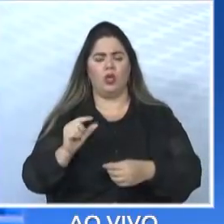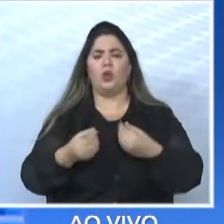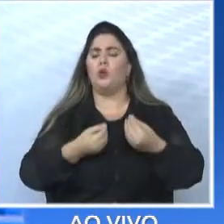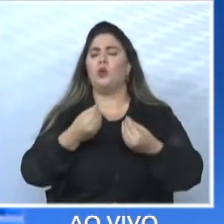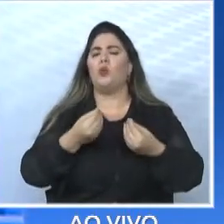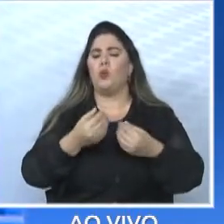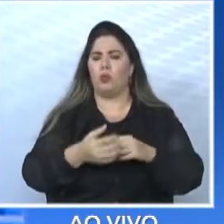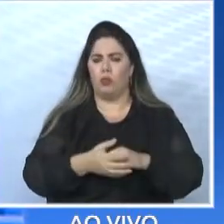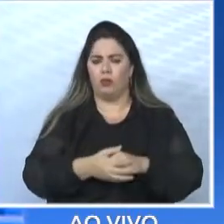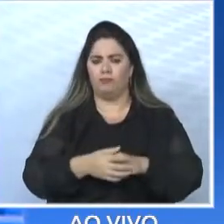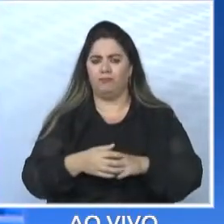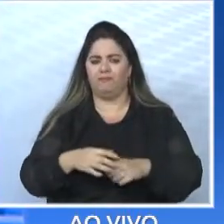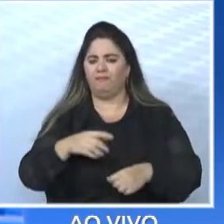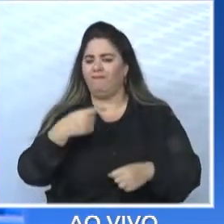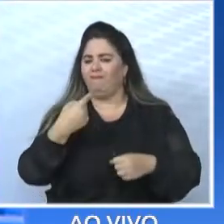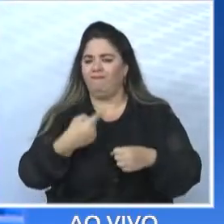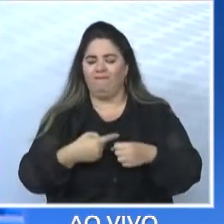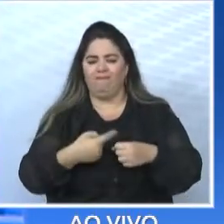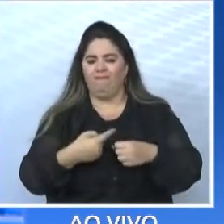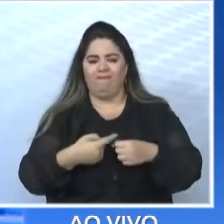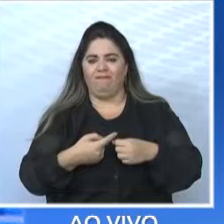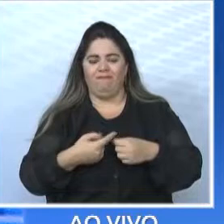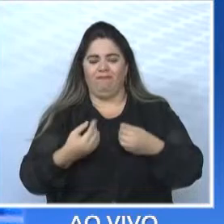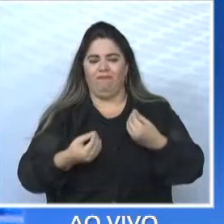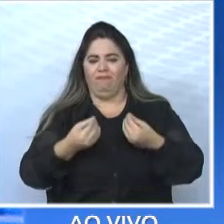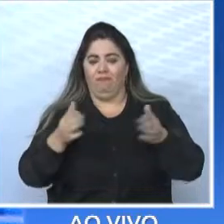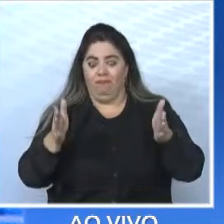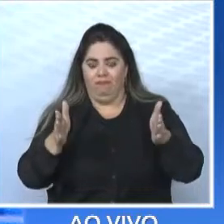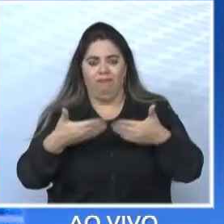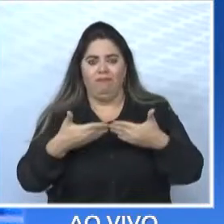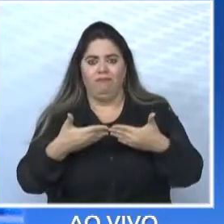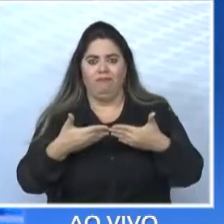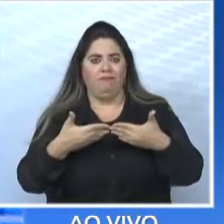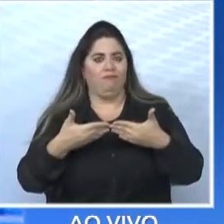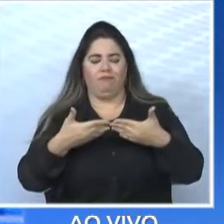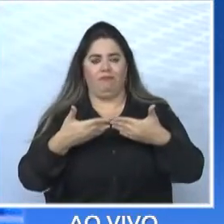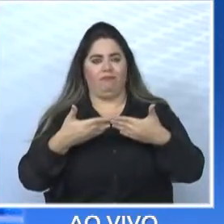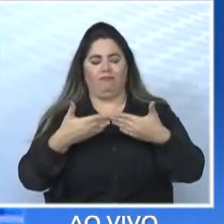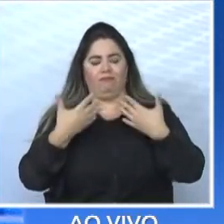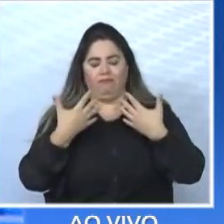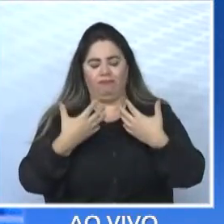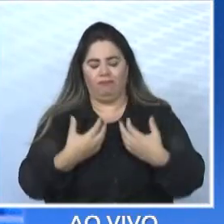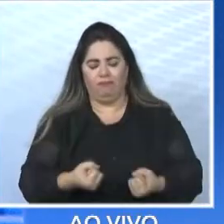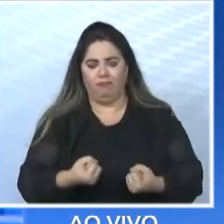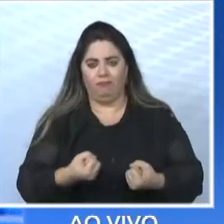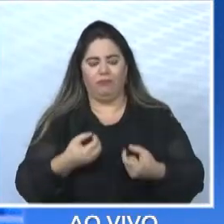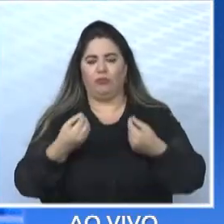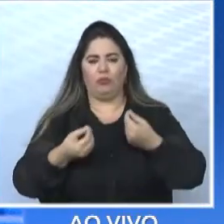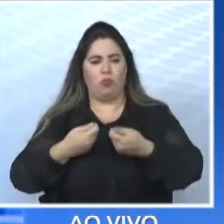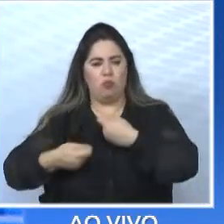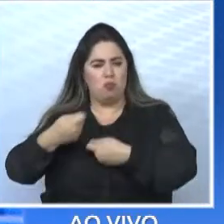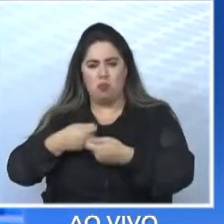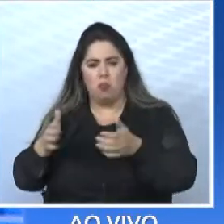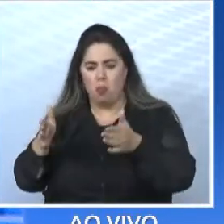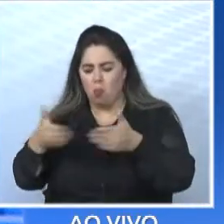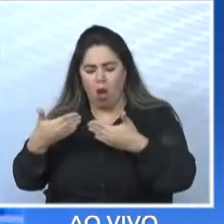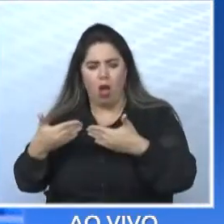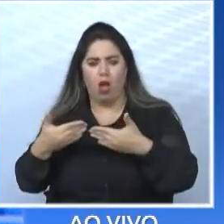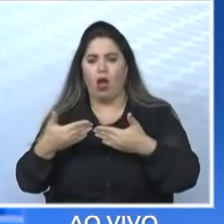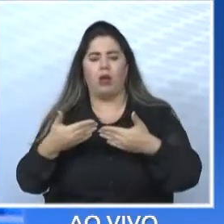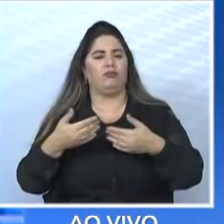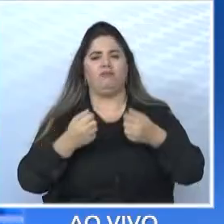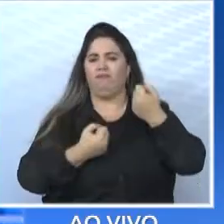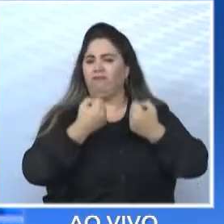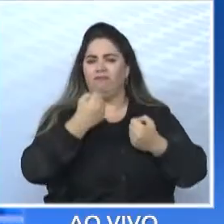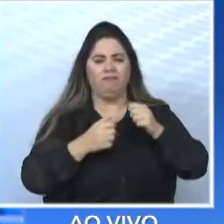cidade não aguenta mais, Tiago, fechar. Não aguenta mais fechar fábrica, não aguenta mais fechar comércio, não aguenta mais fechar indústria, não